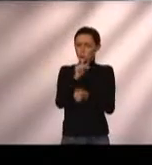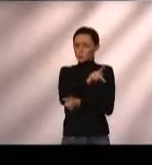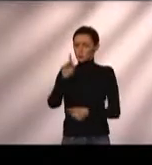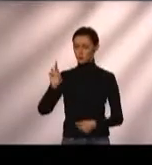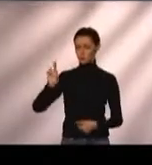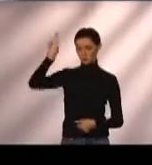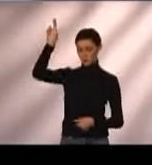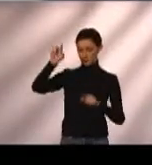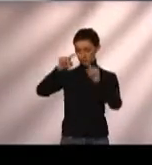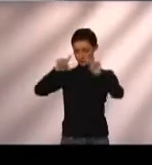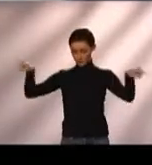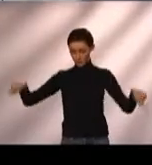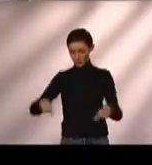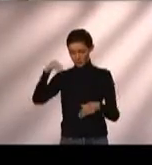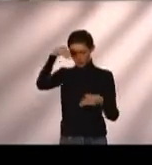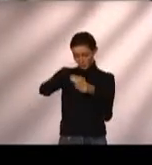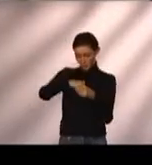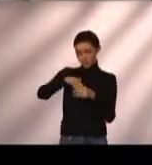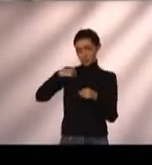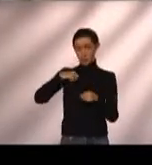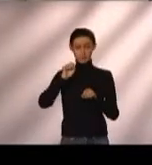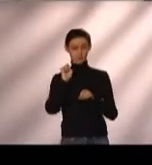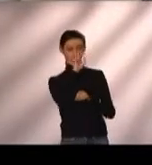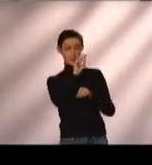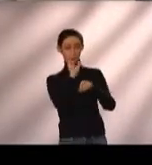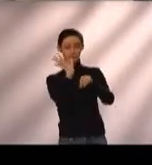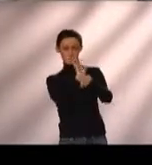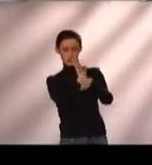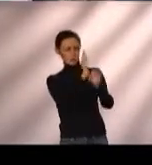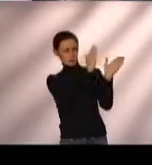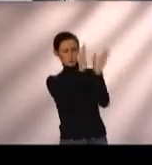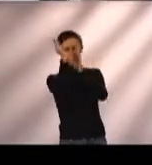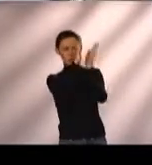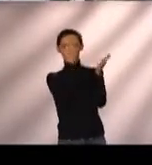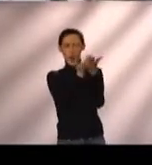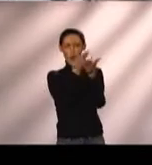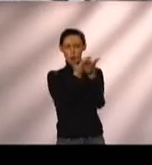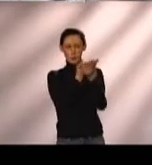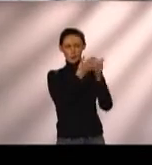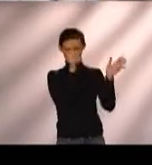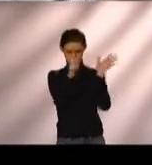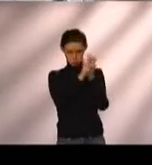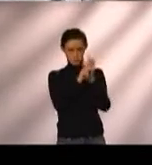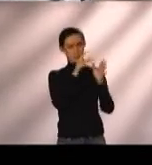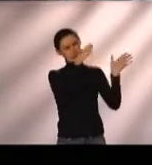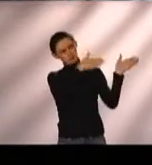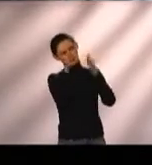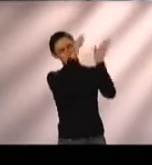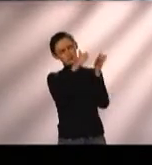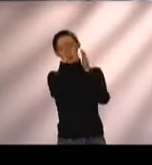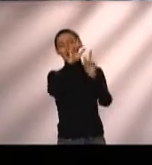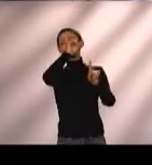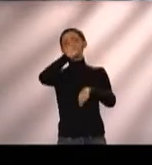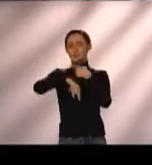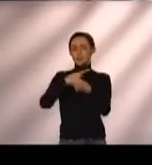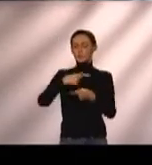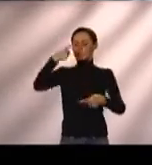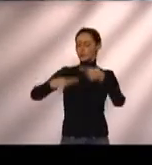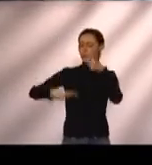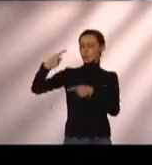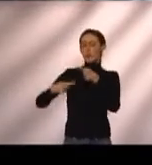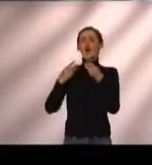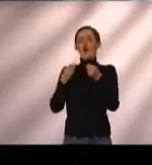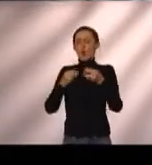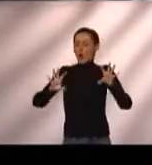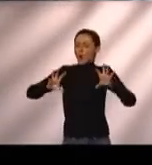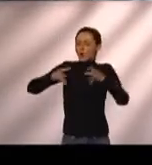tutor em sala de aula, assistem aos vídeos, às teleaulas e fazem discussões, como seria